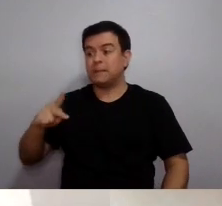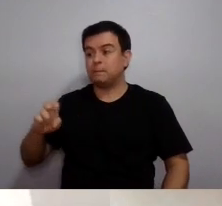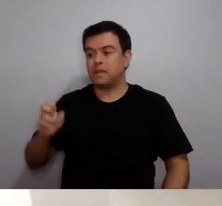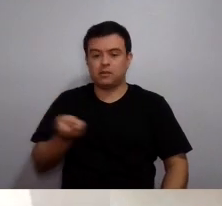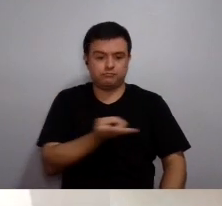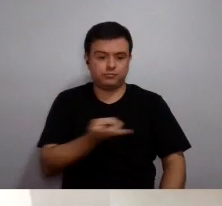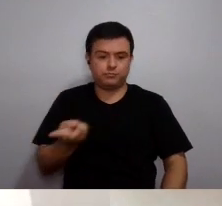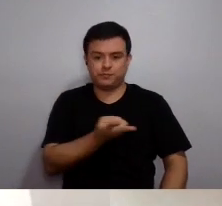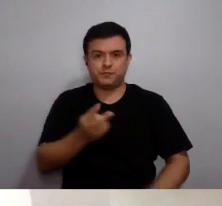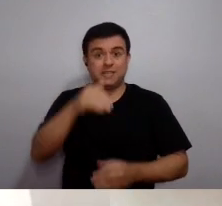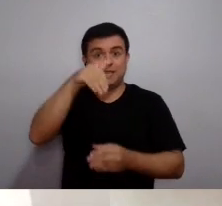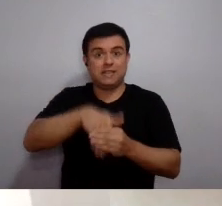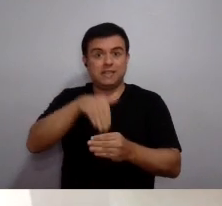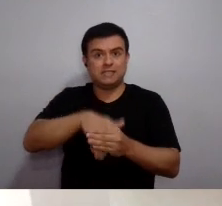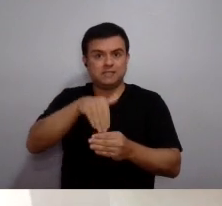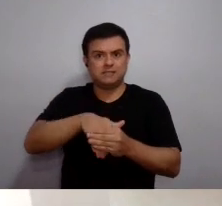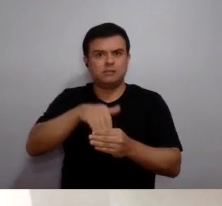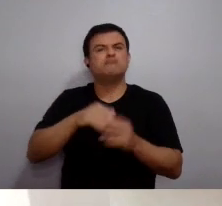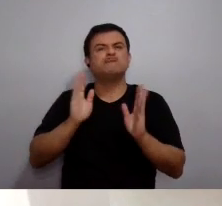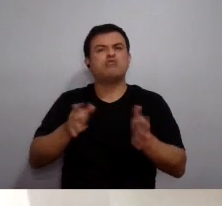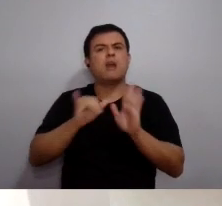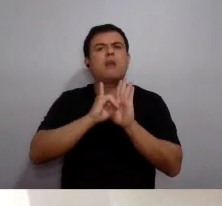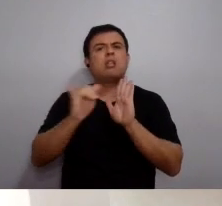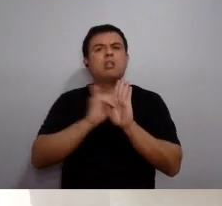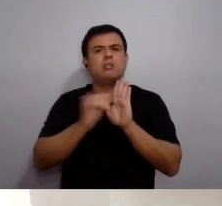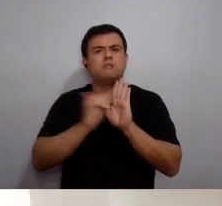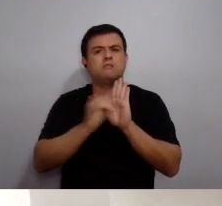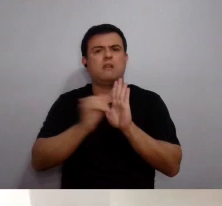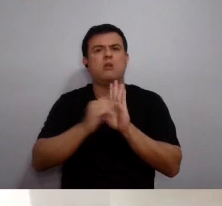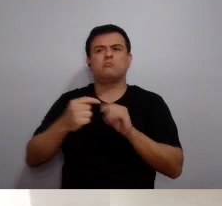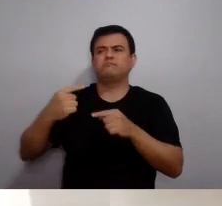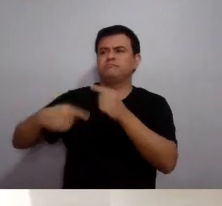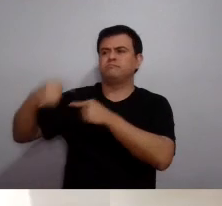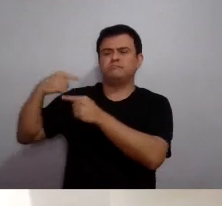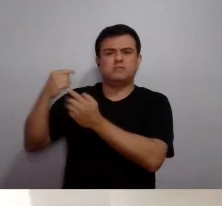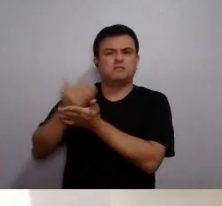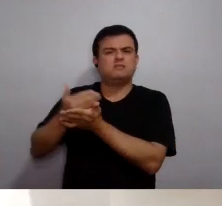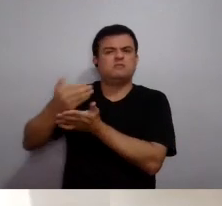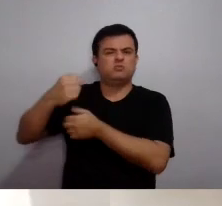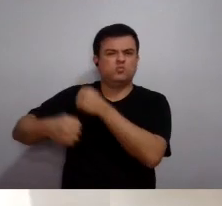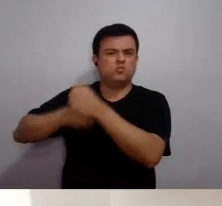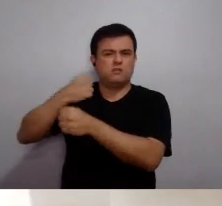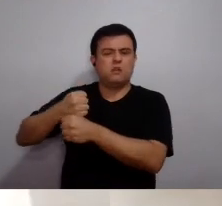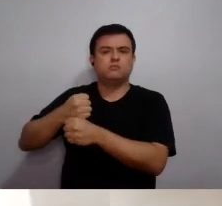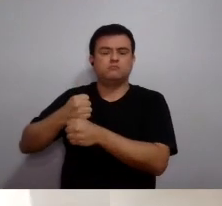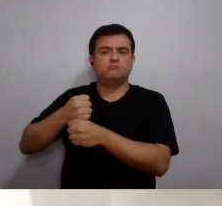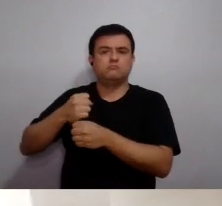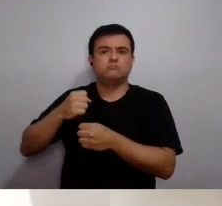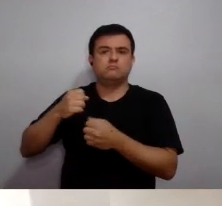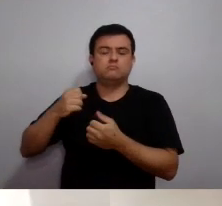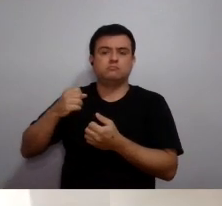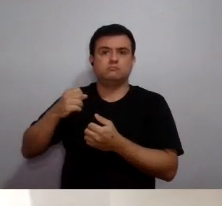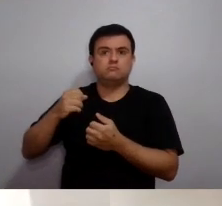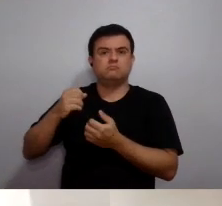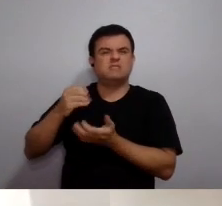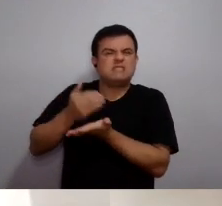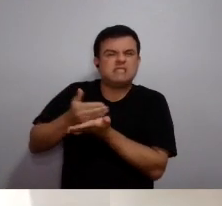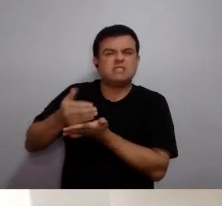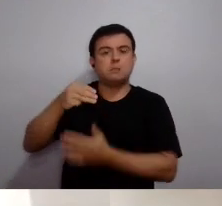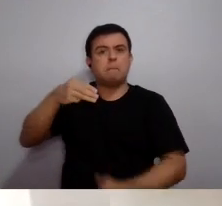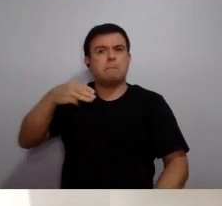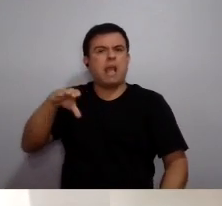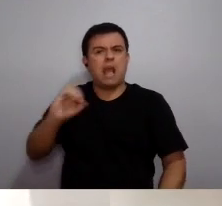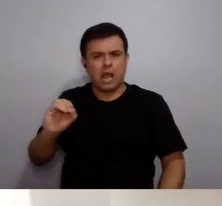nós tivemos lá no início do ano o edital de lançamento das eleições,